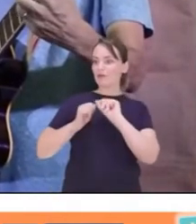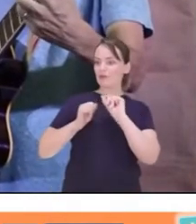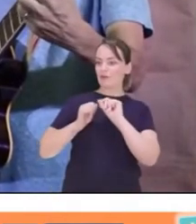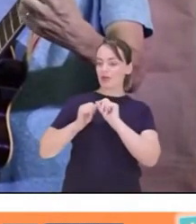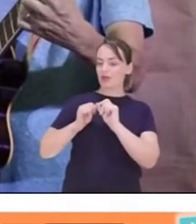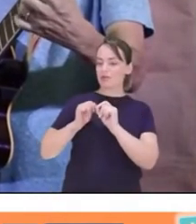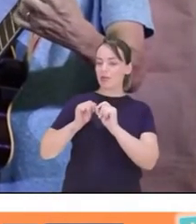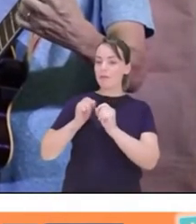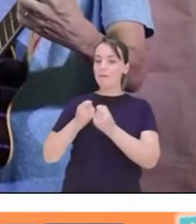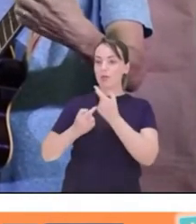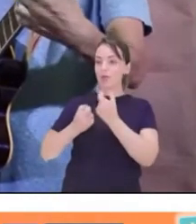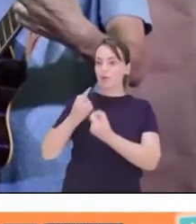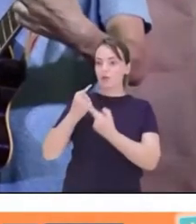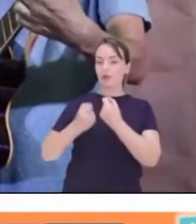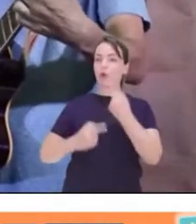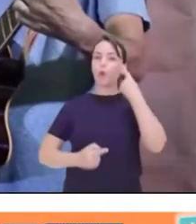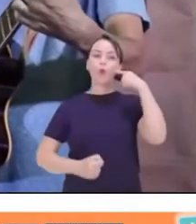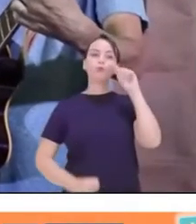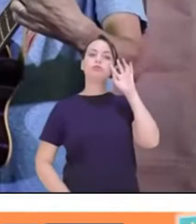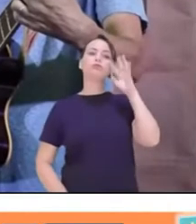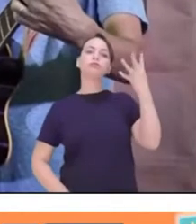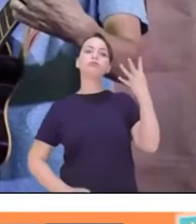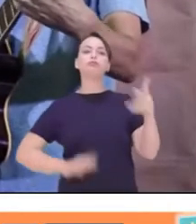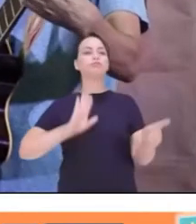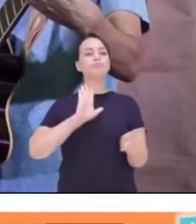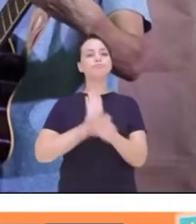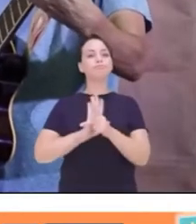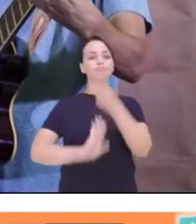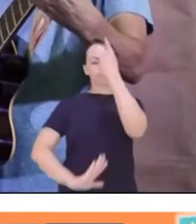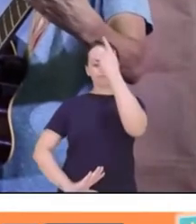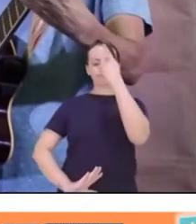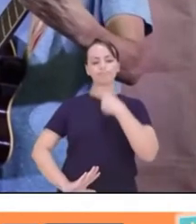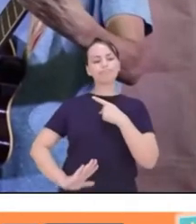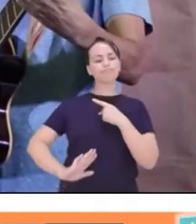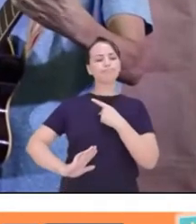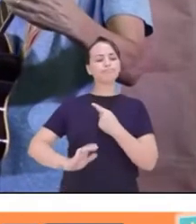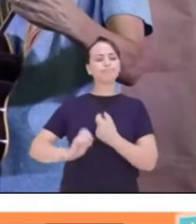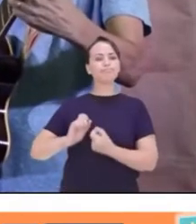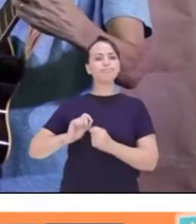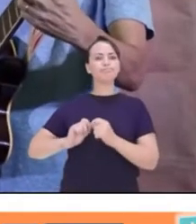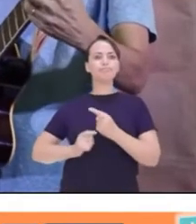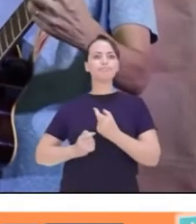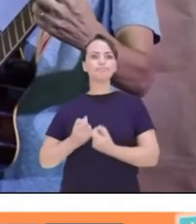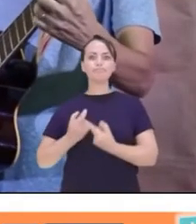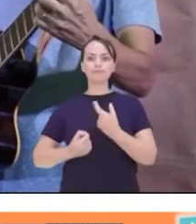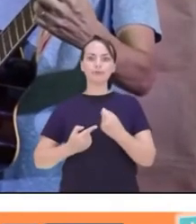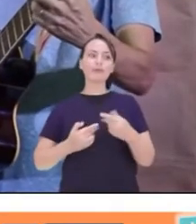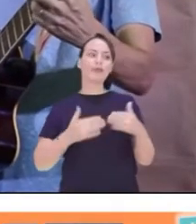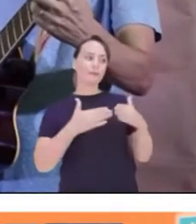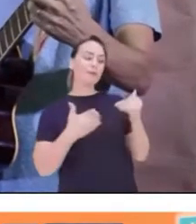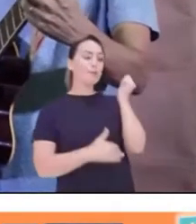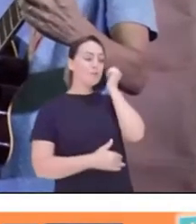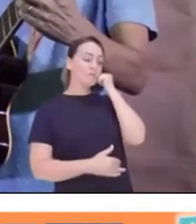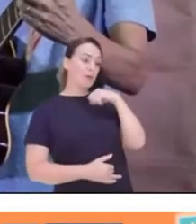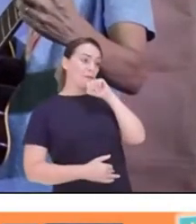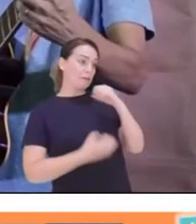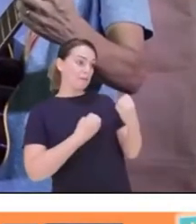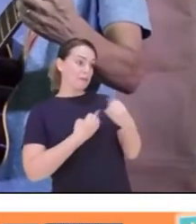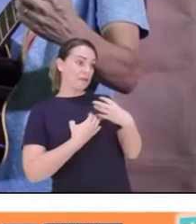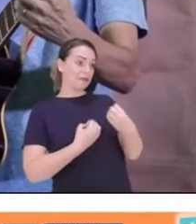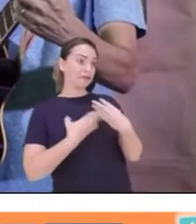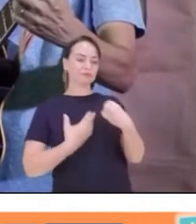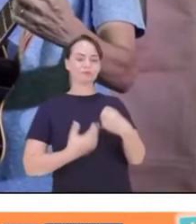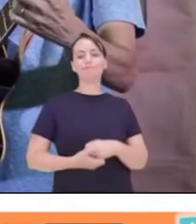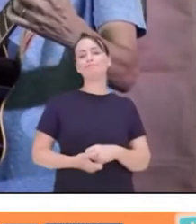dia resolveu fazer as suas próprias pipocas. Que legal, hein? E pediu para a dona Manuela ensinar. Dona